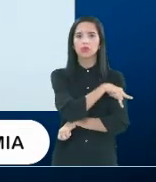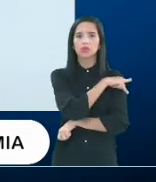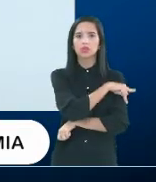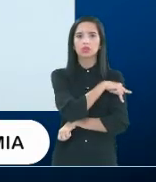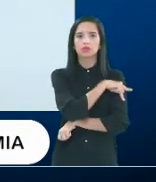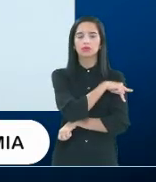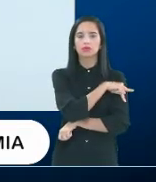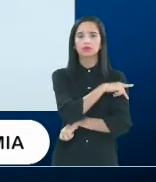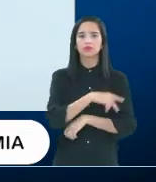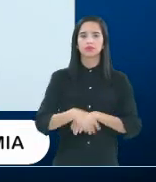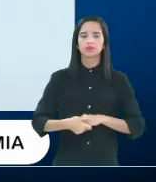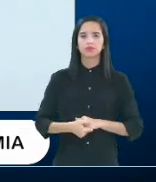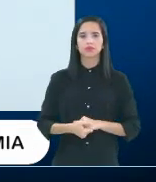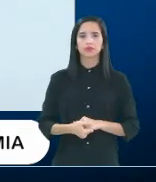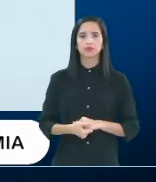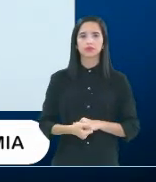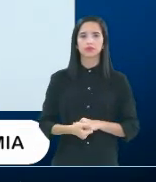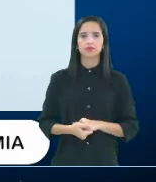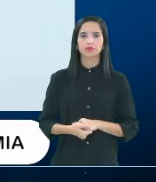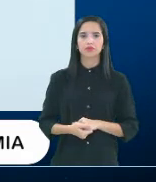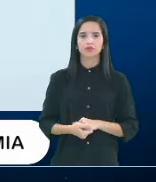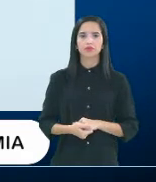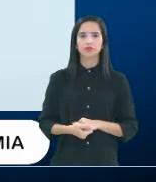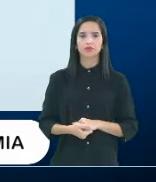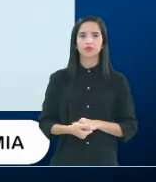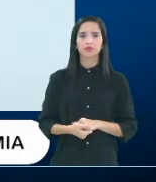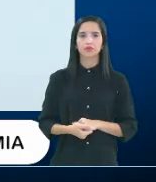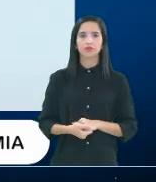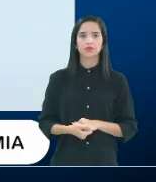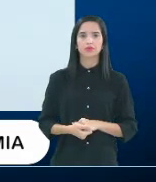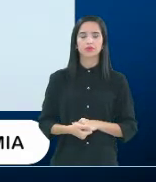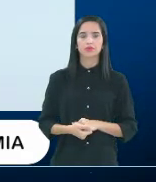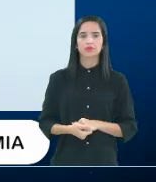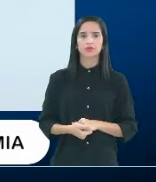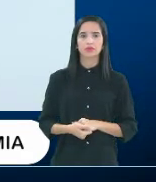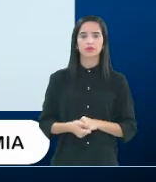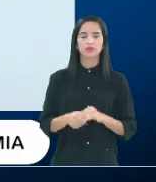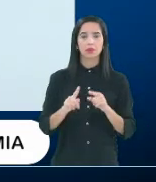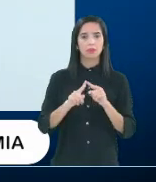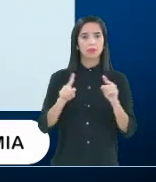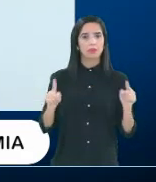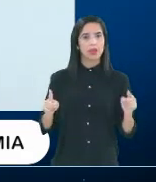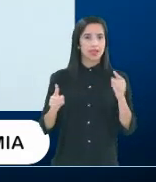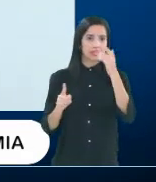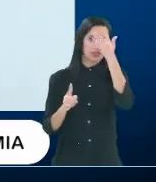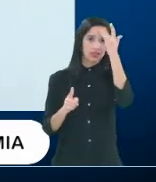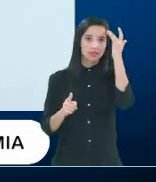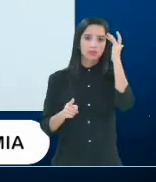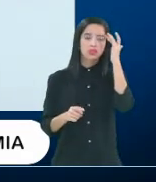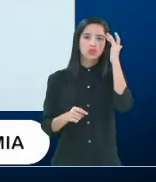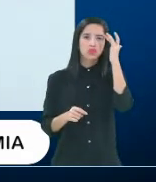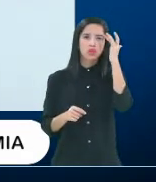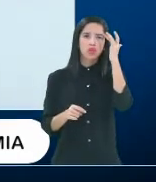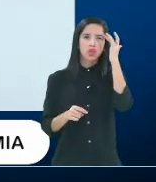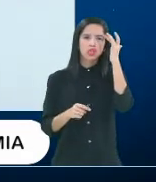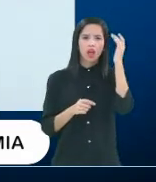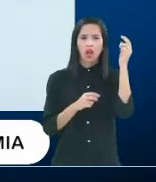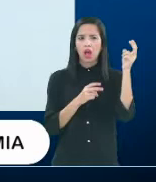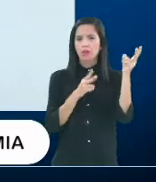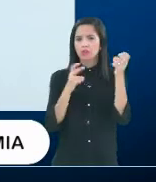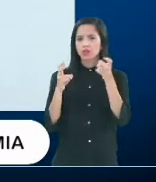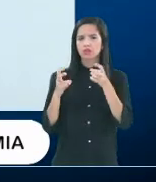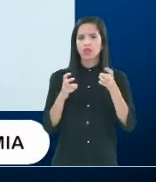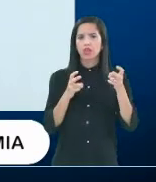lotados na sua capacidade máxima. Mas, as pessoas, em relação ao começo da pandemia, elas meio que se